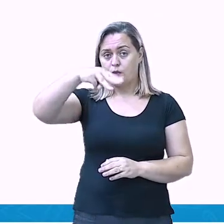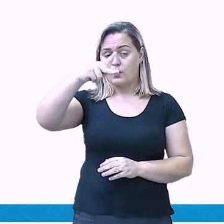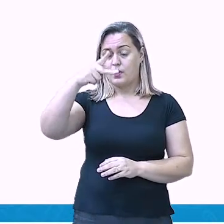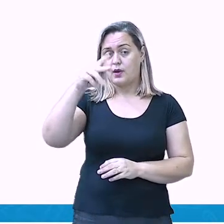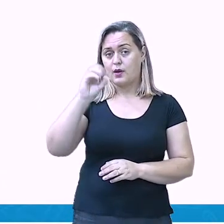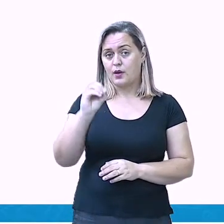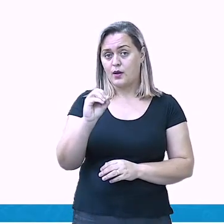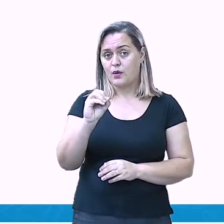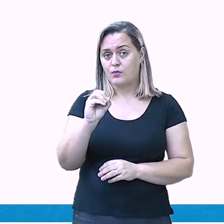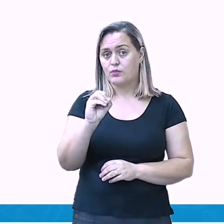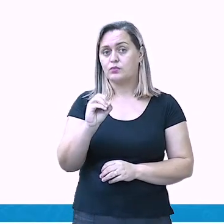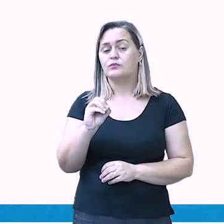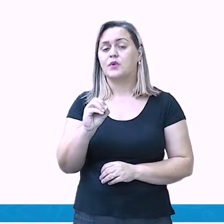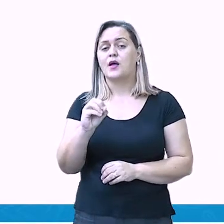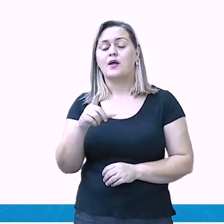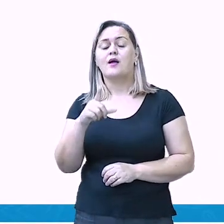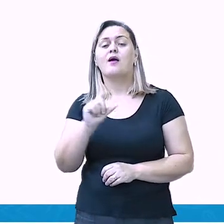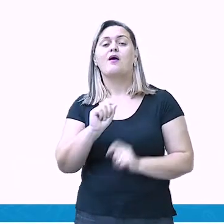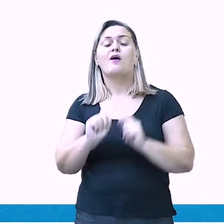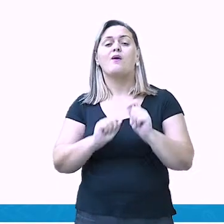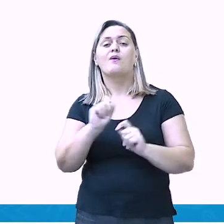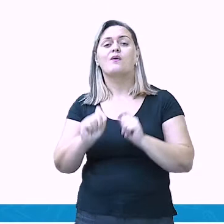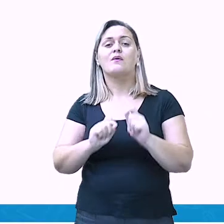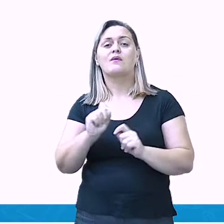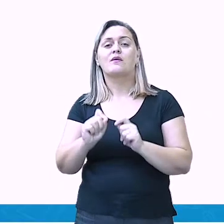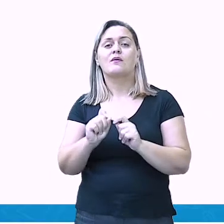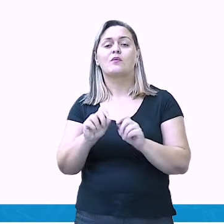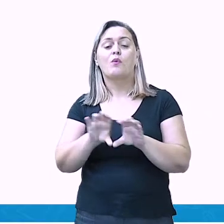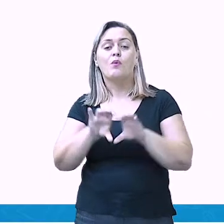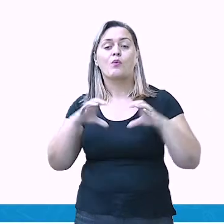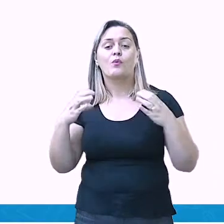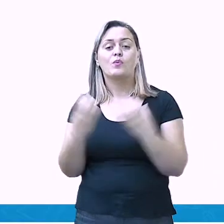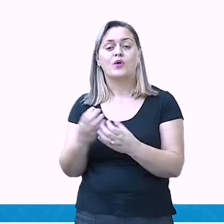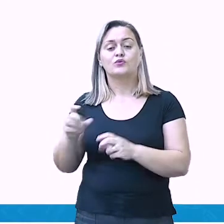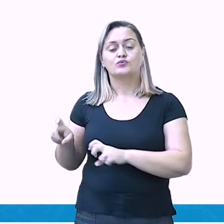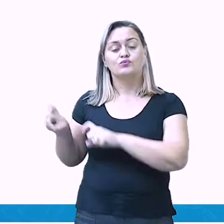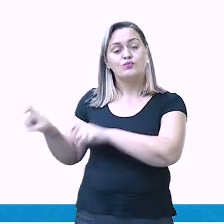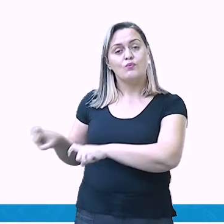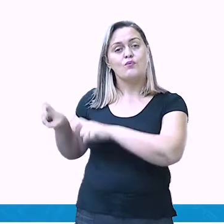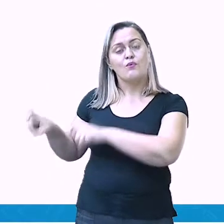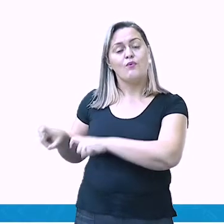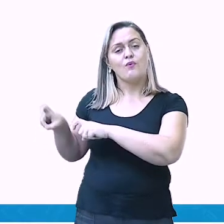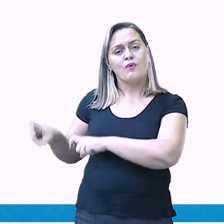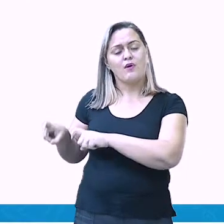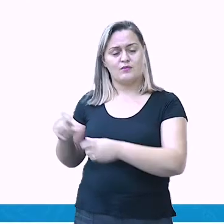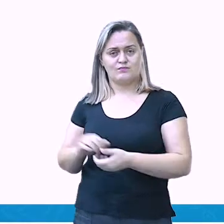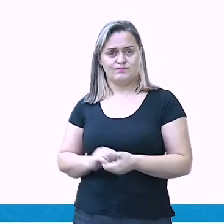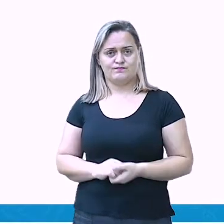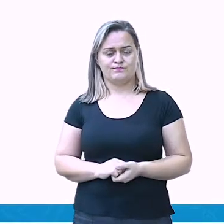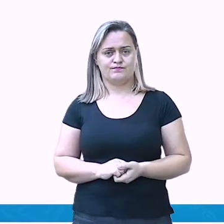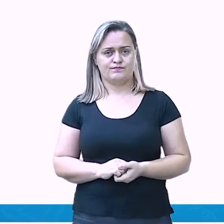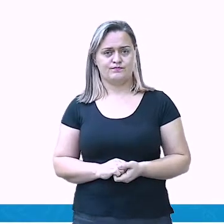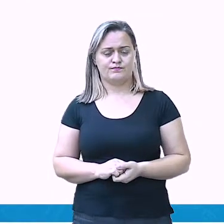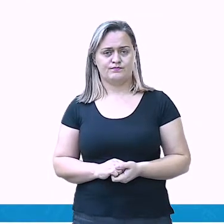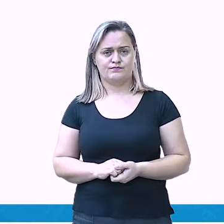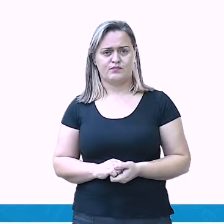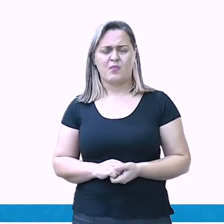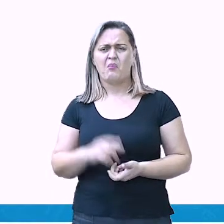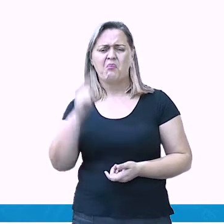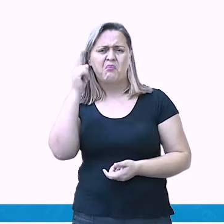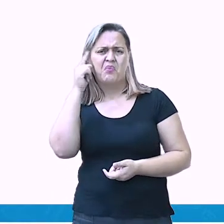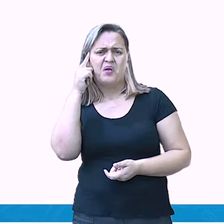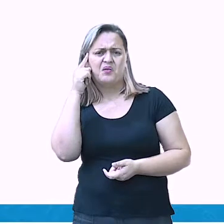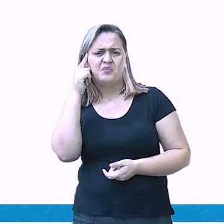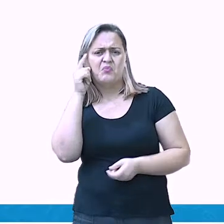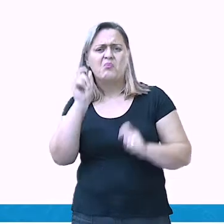comunidade rural, sobre o campo? O que será que as pessoas que vivem no campo fazem para passar o tempo